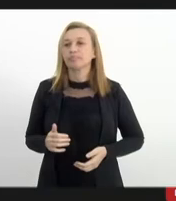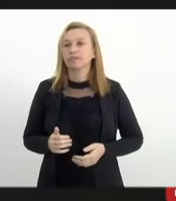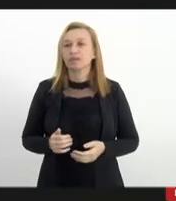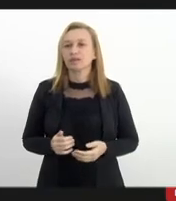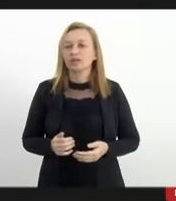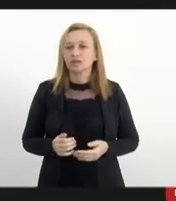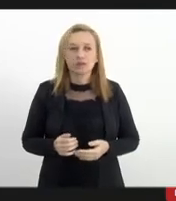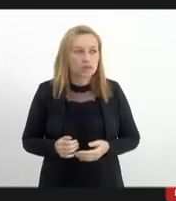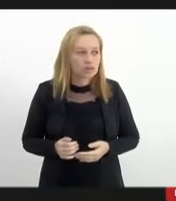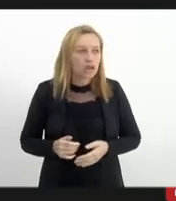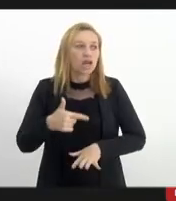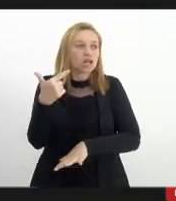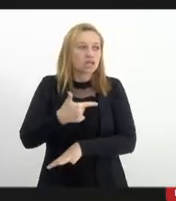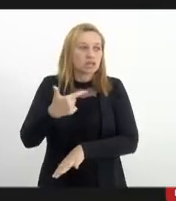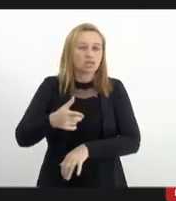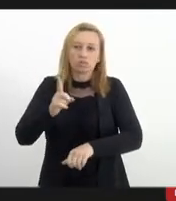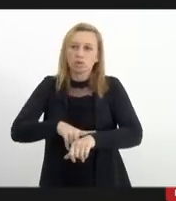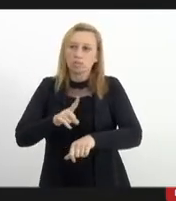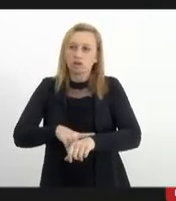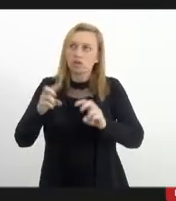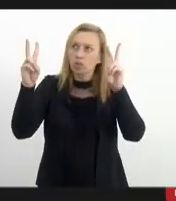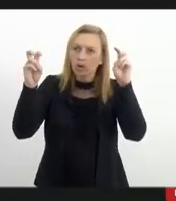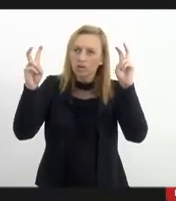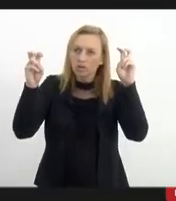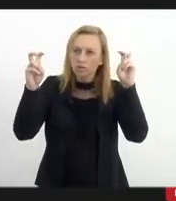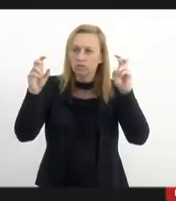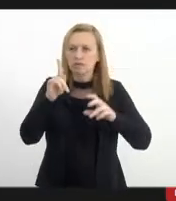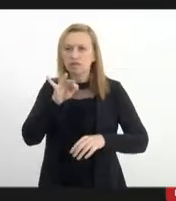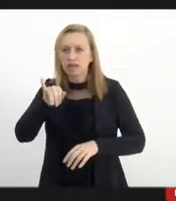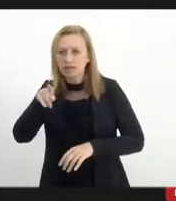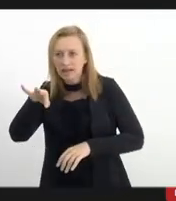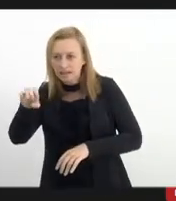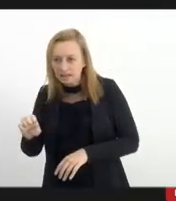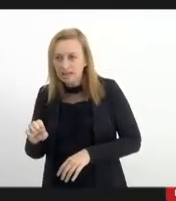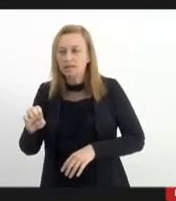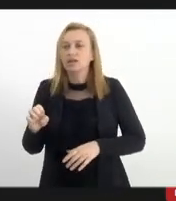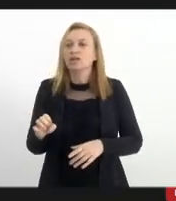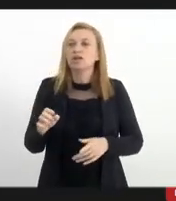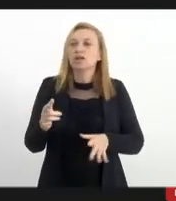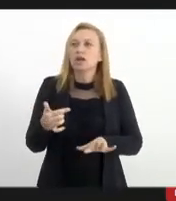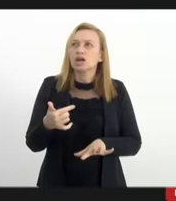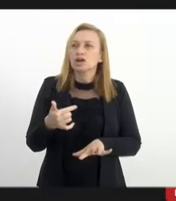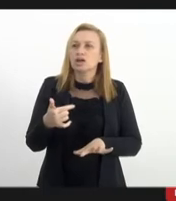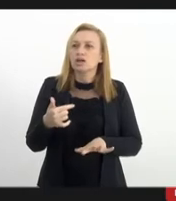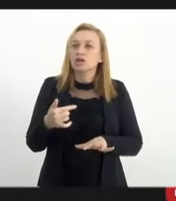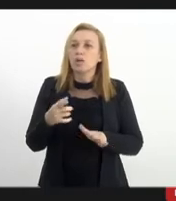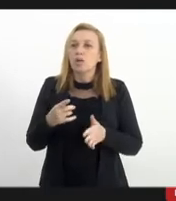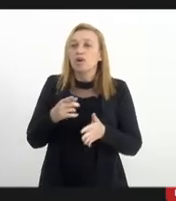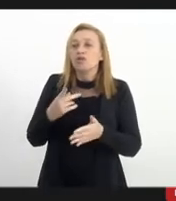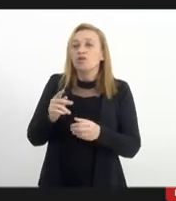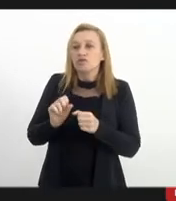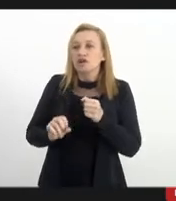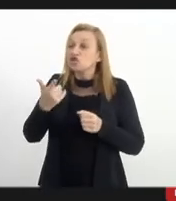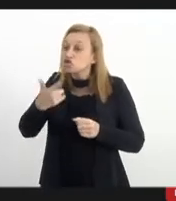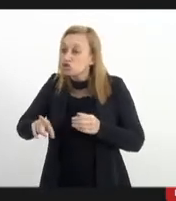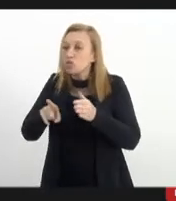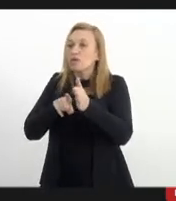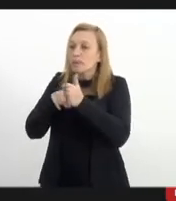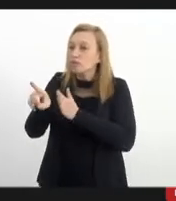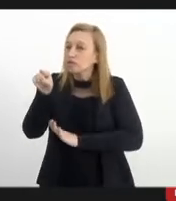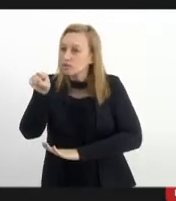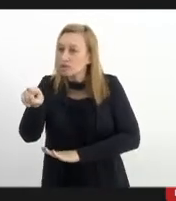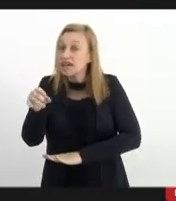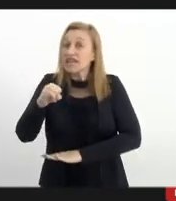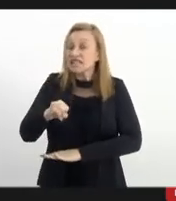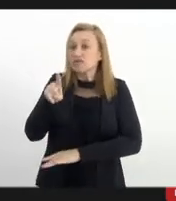Dando andamento à segunda parte, que foi a questão da decepcionalidade. Eu devolvo essa pergunta. Assim, se